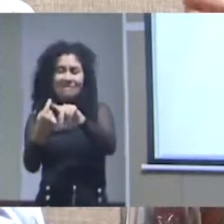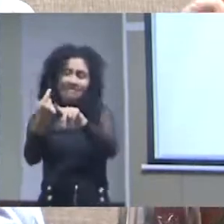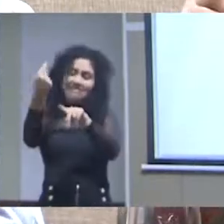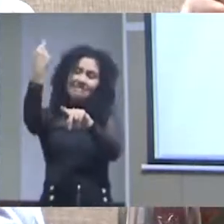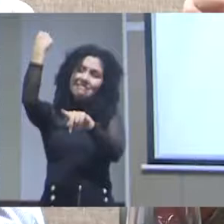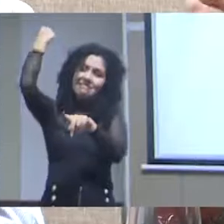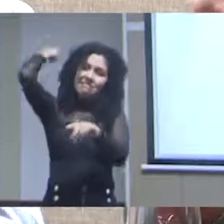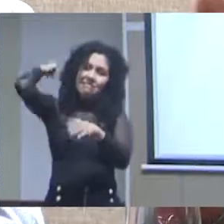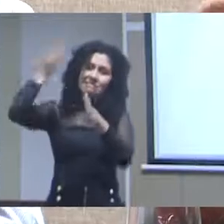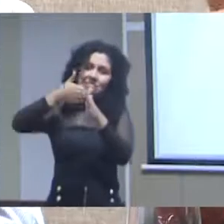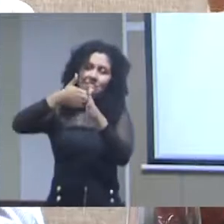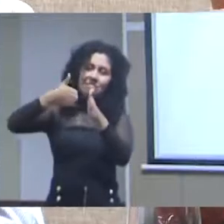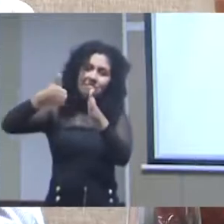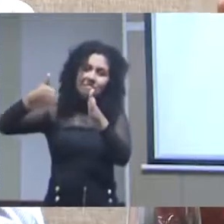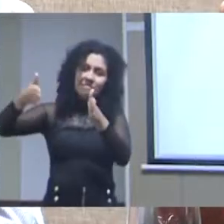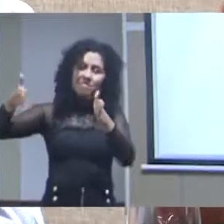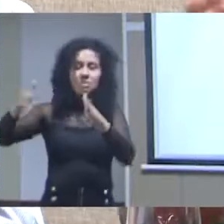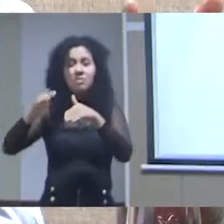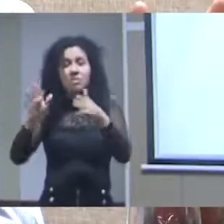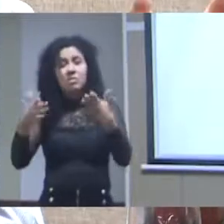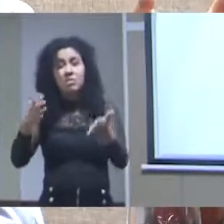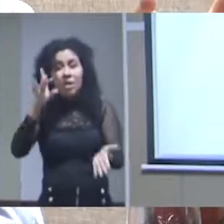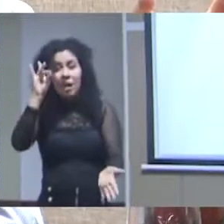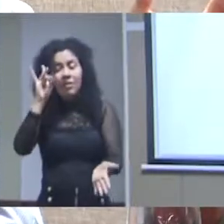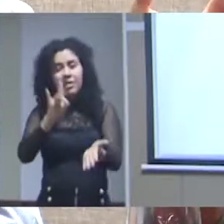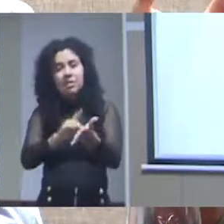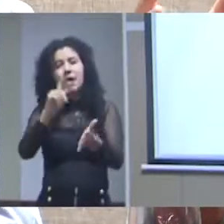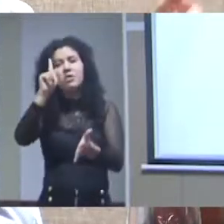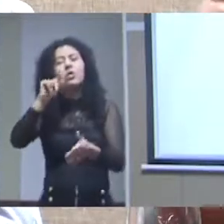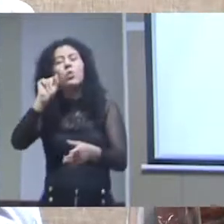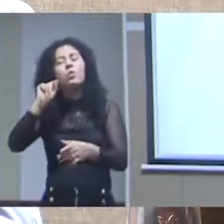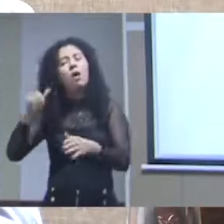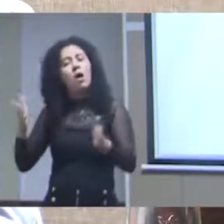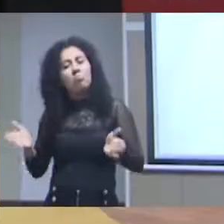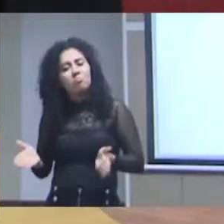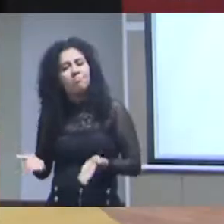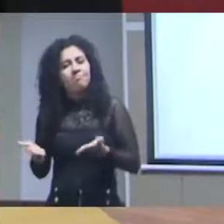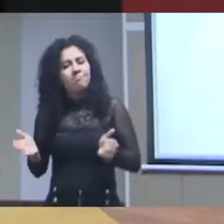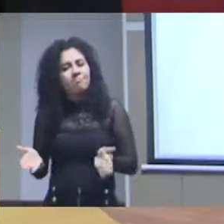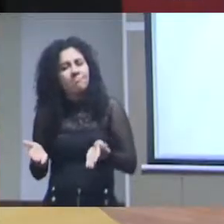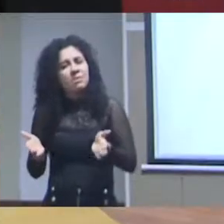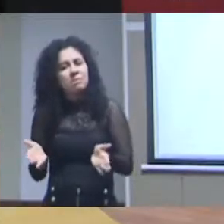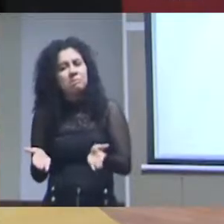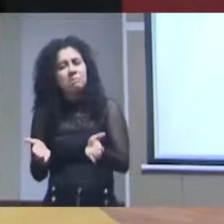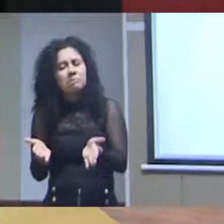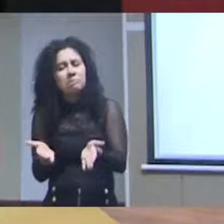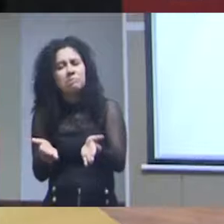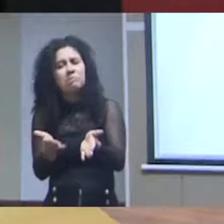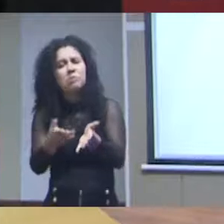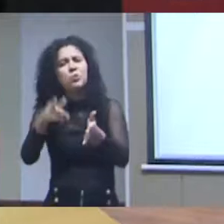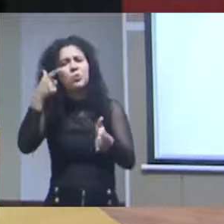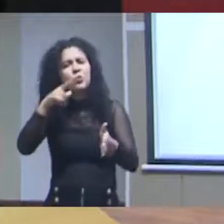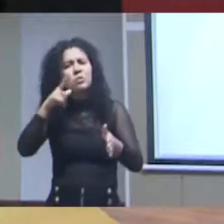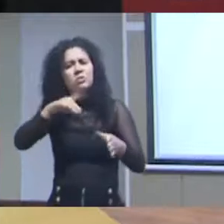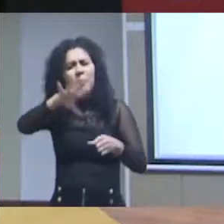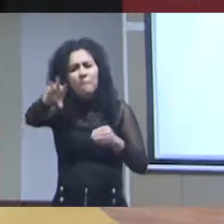então essa foi na verdade a grande motivação acaba que são dados tão